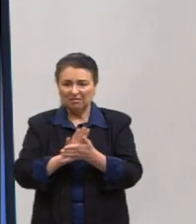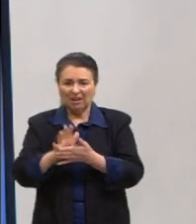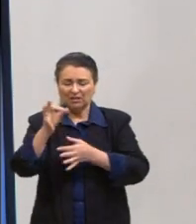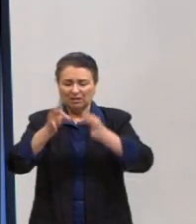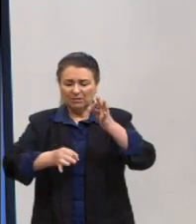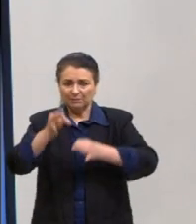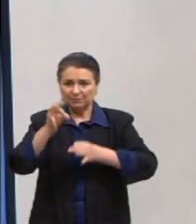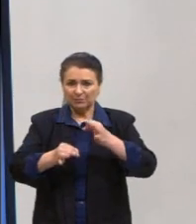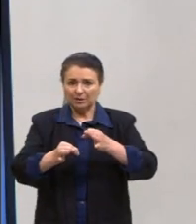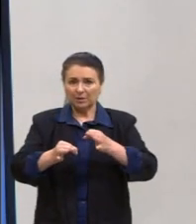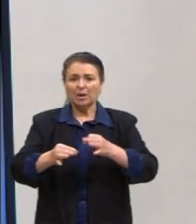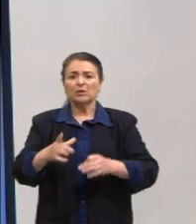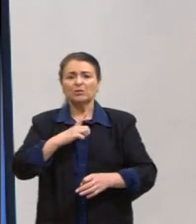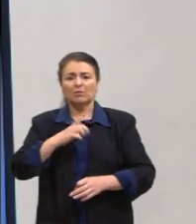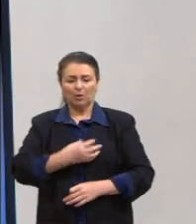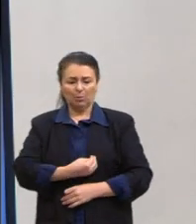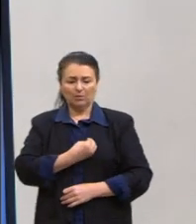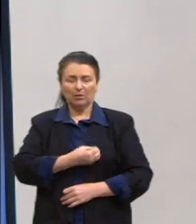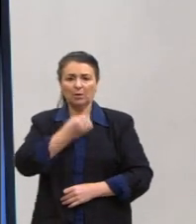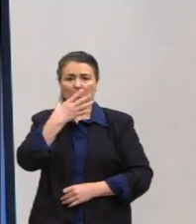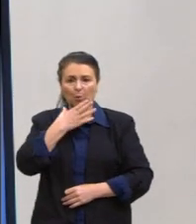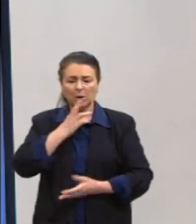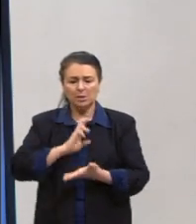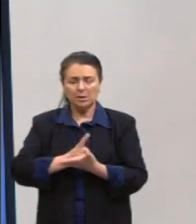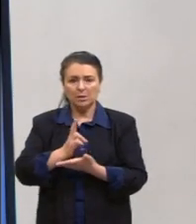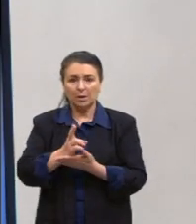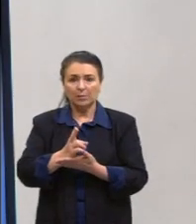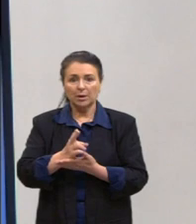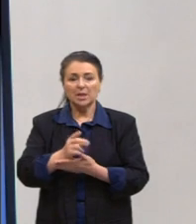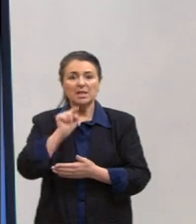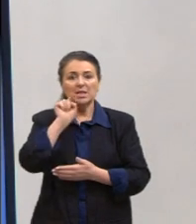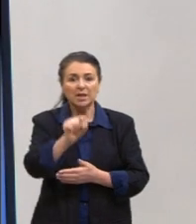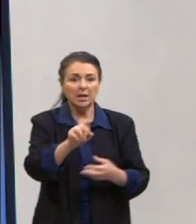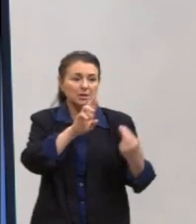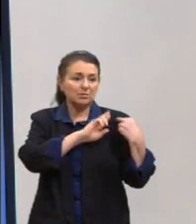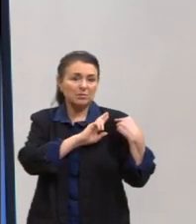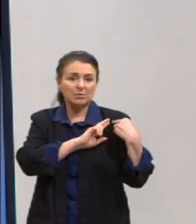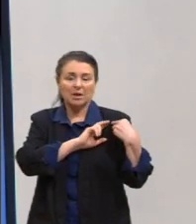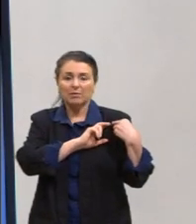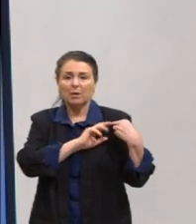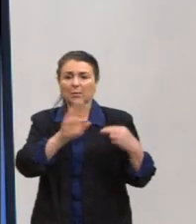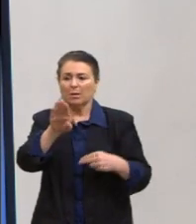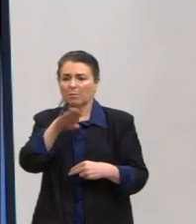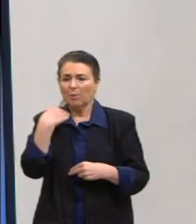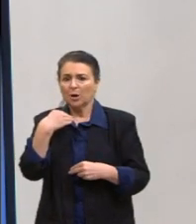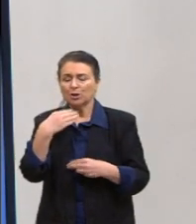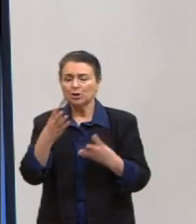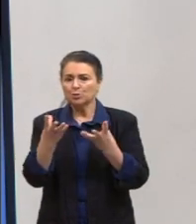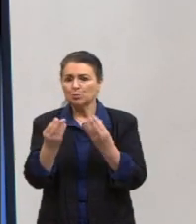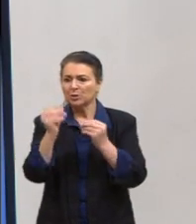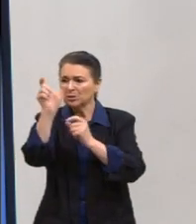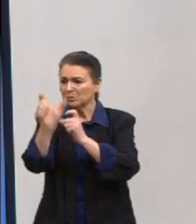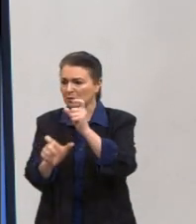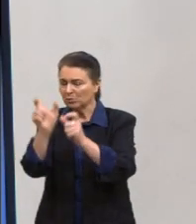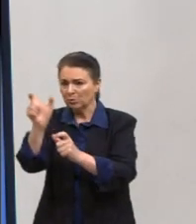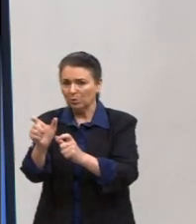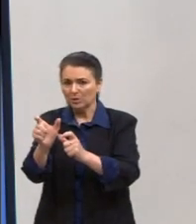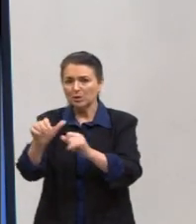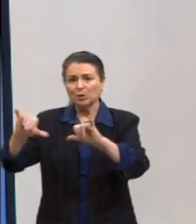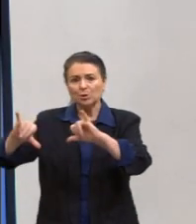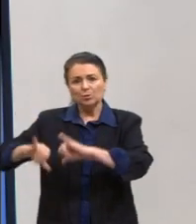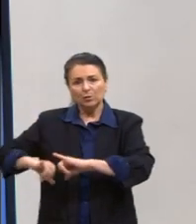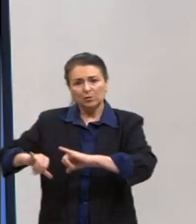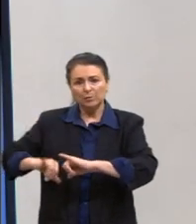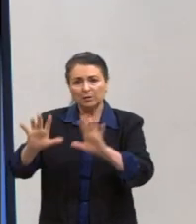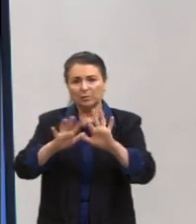conforto, tiveram uma vida boa até o fim, sendo que eles causaram a destruição e a morte de muitas famílias. Mostrando que, infelizmente, a